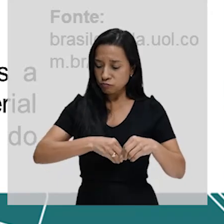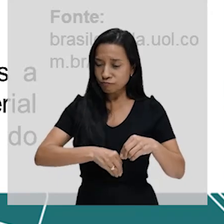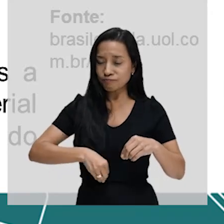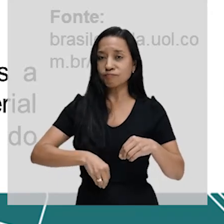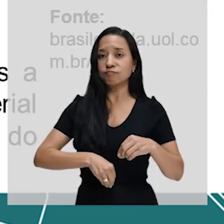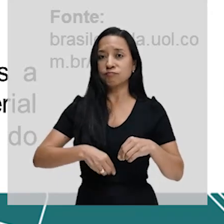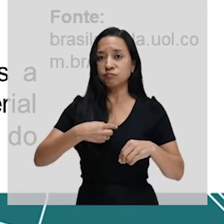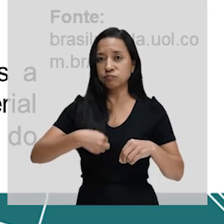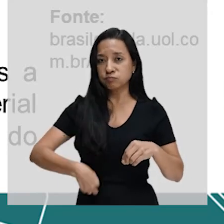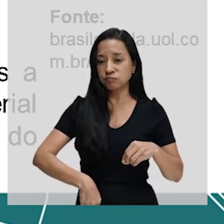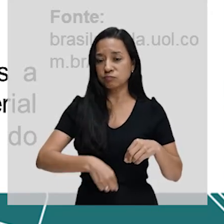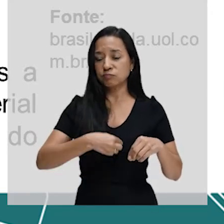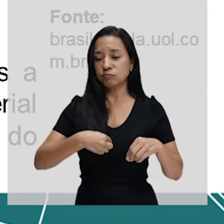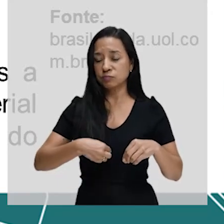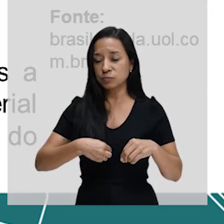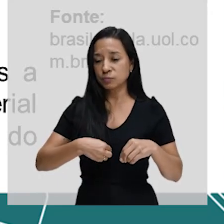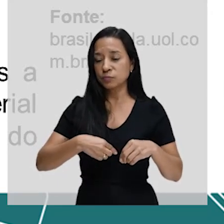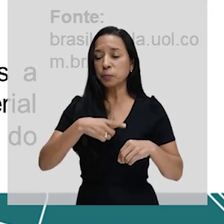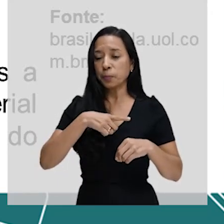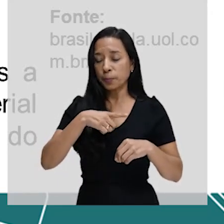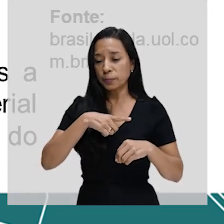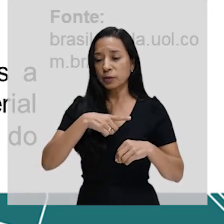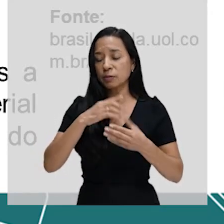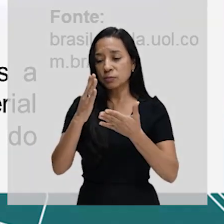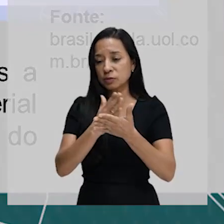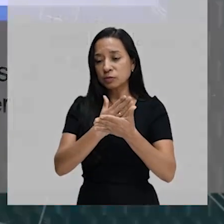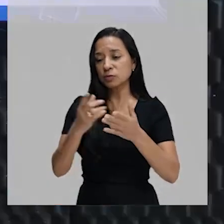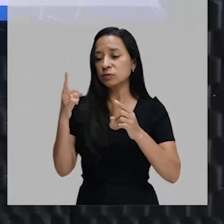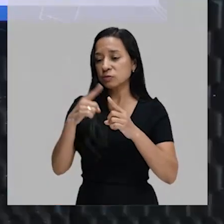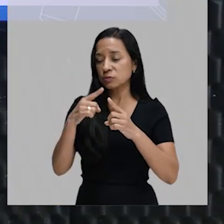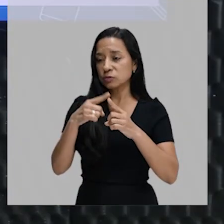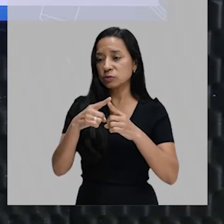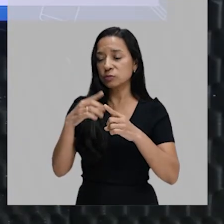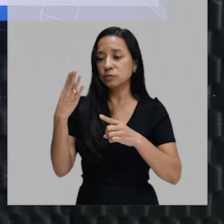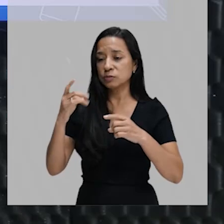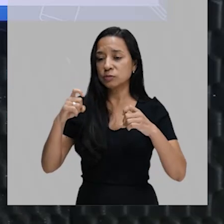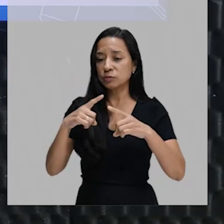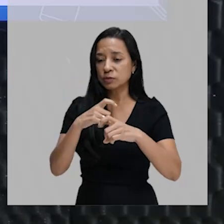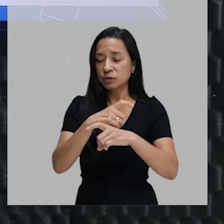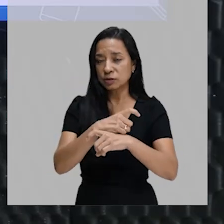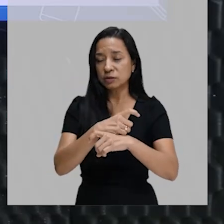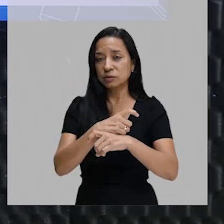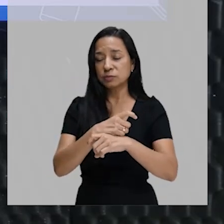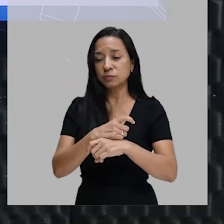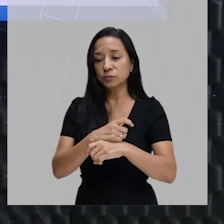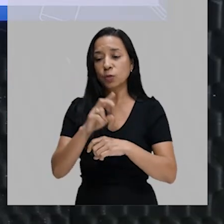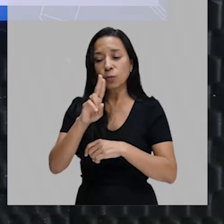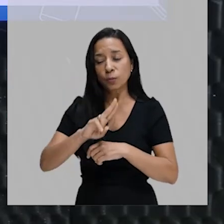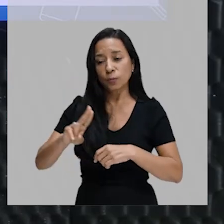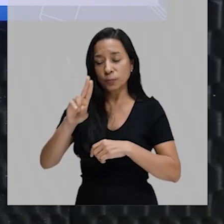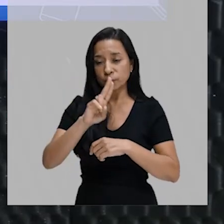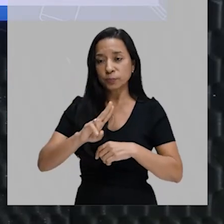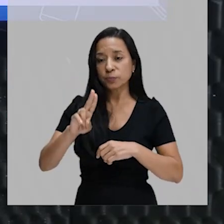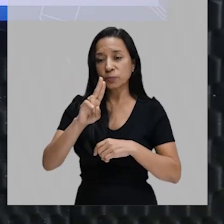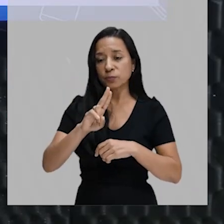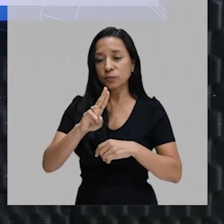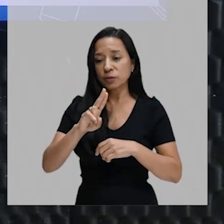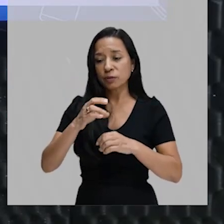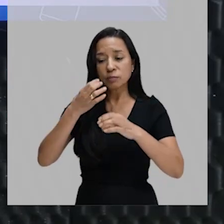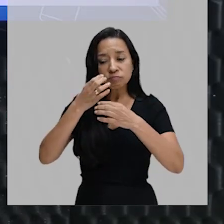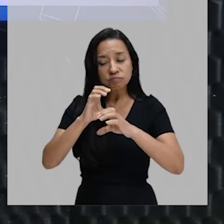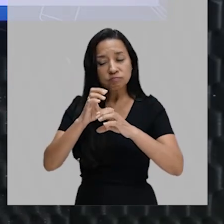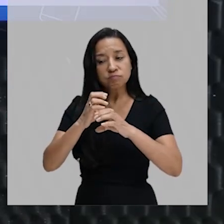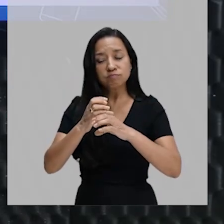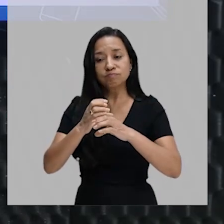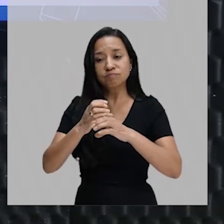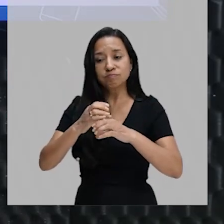Nosso intestino, nós temos alguns tipos de bactérias. Essas bactérias são usadas pela engenharia